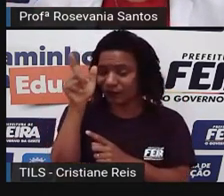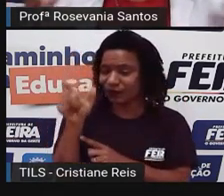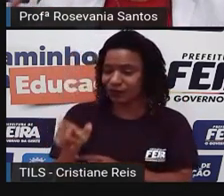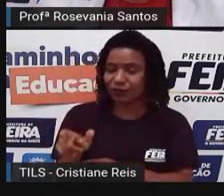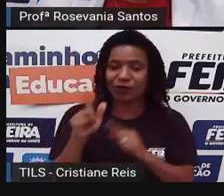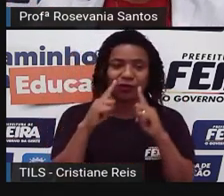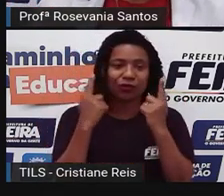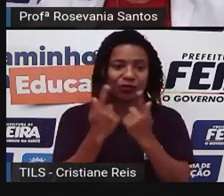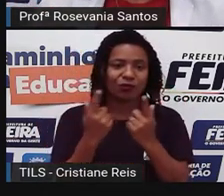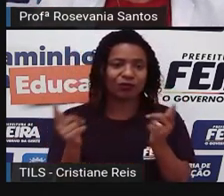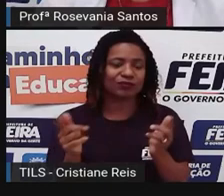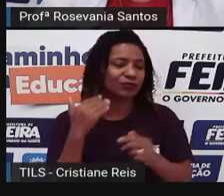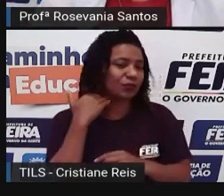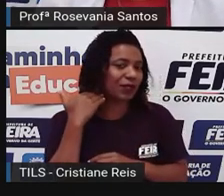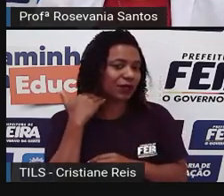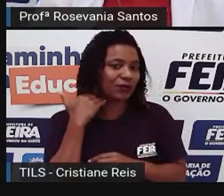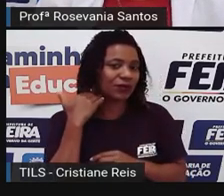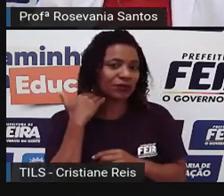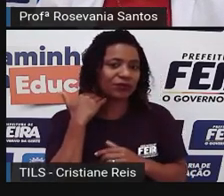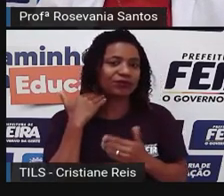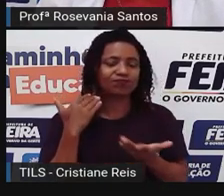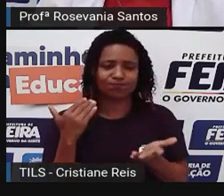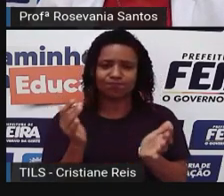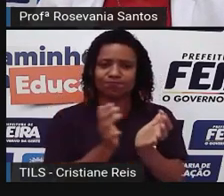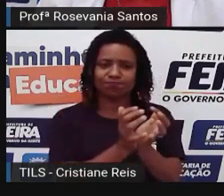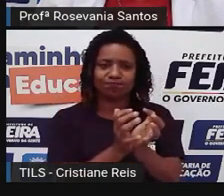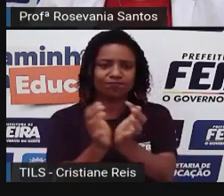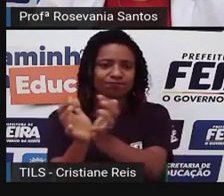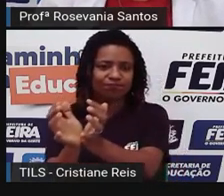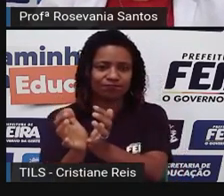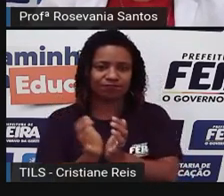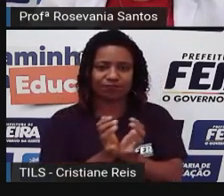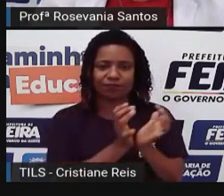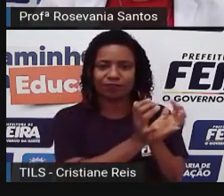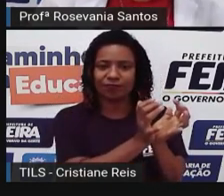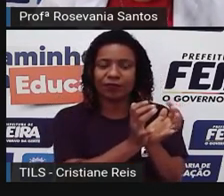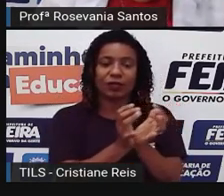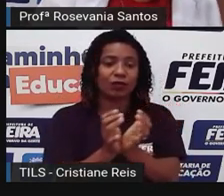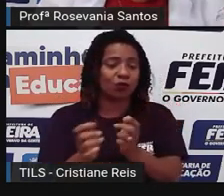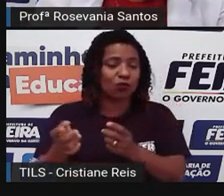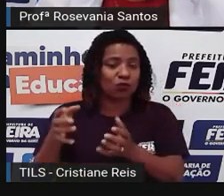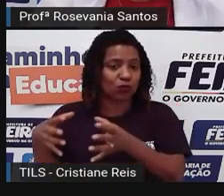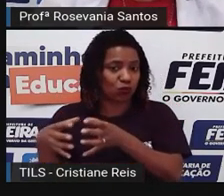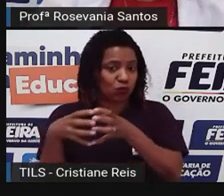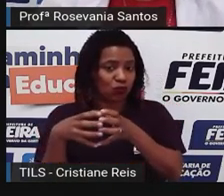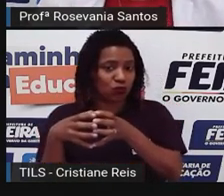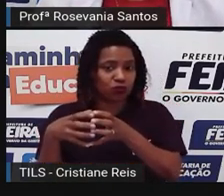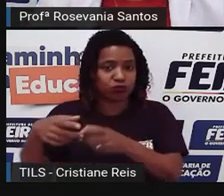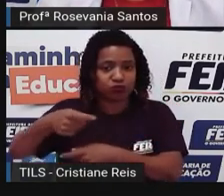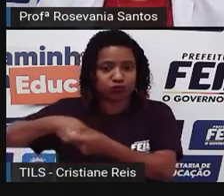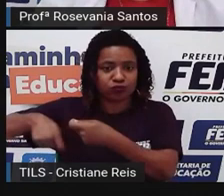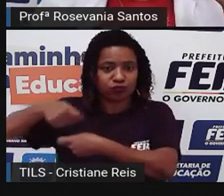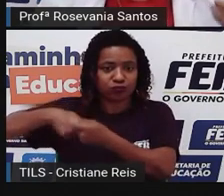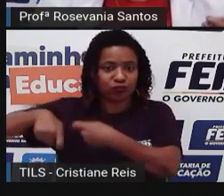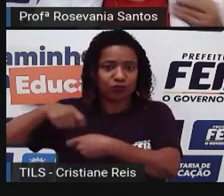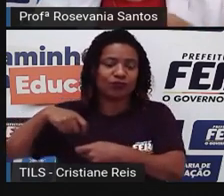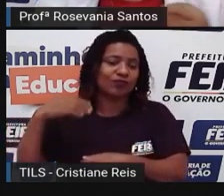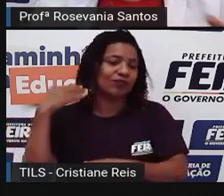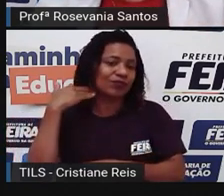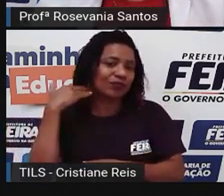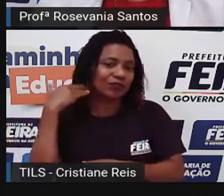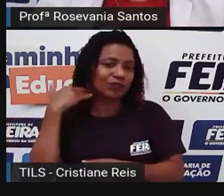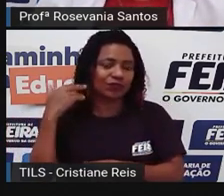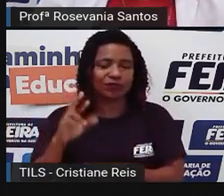a um grupo de bancos, bora dizer assim, né, que representam, né, grupo de pessoas que o banco em si, a estrutura banco, não tem nada, é o